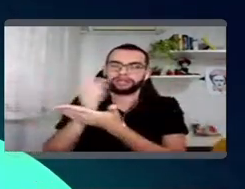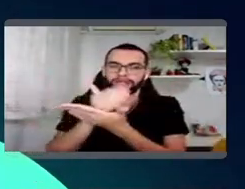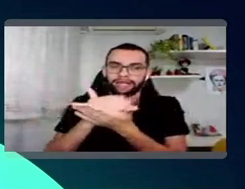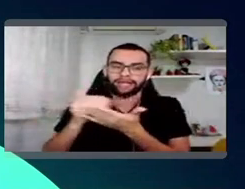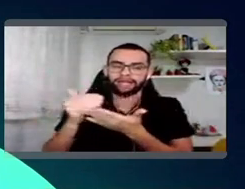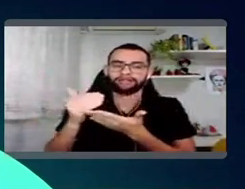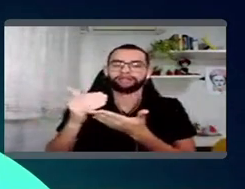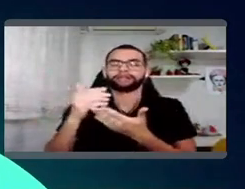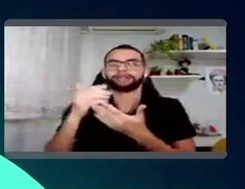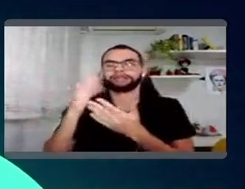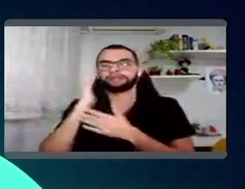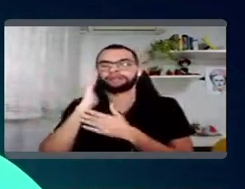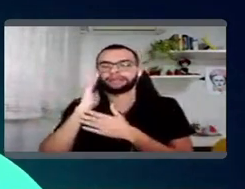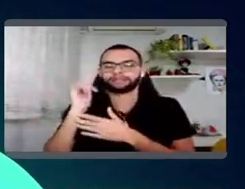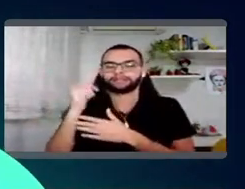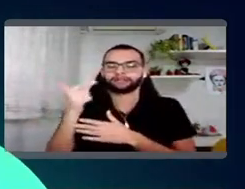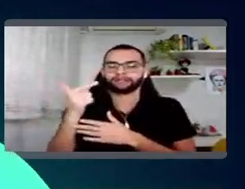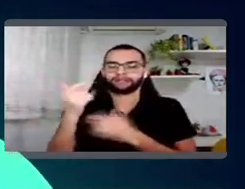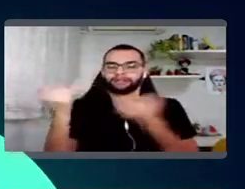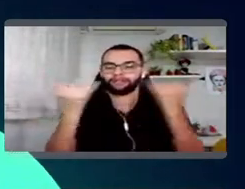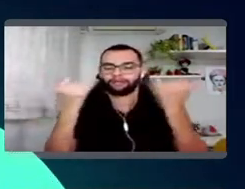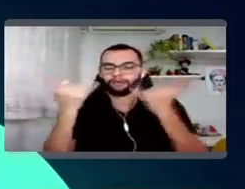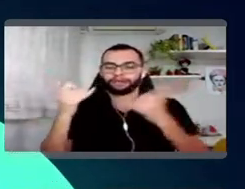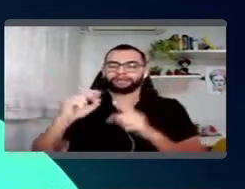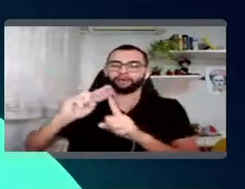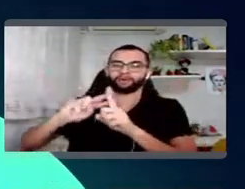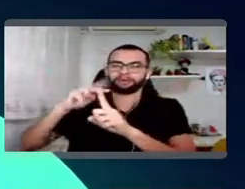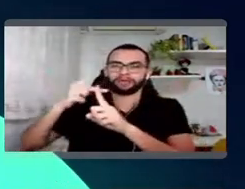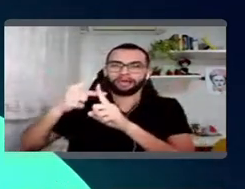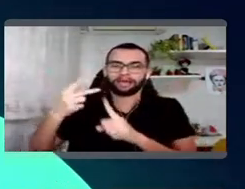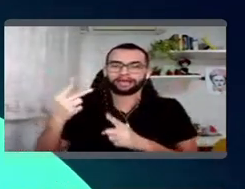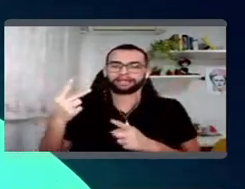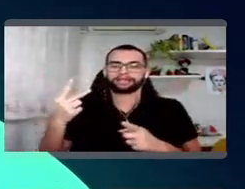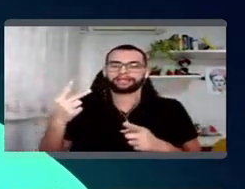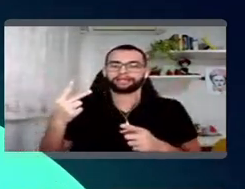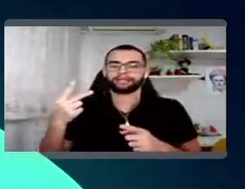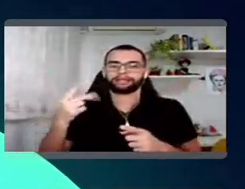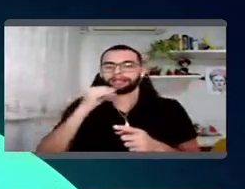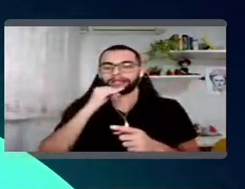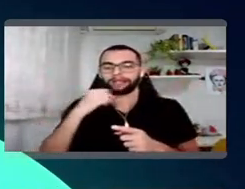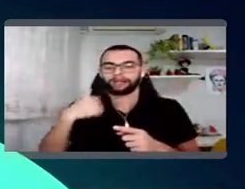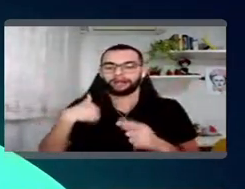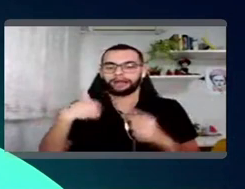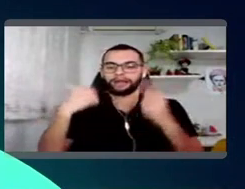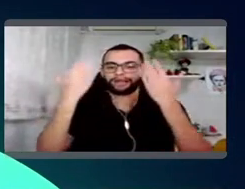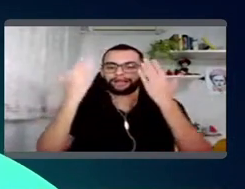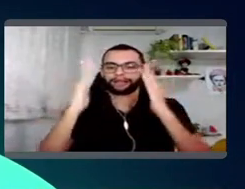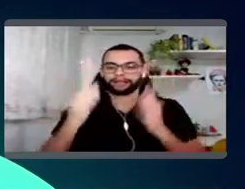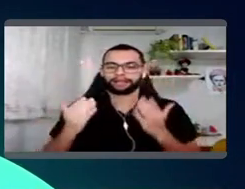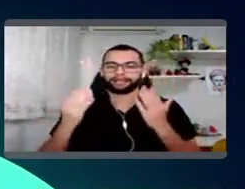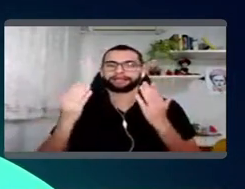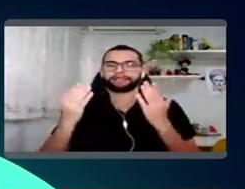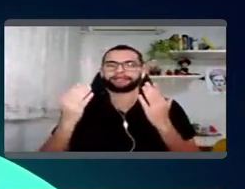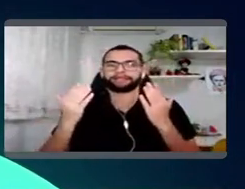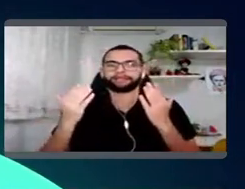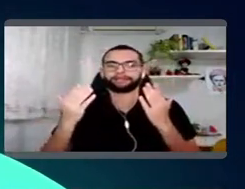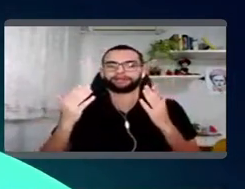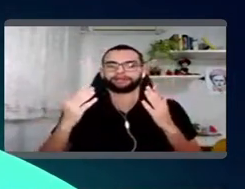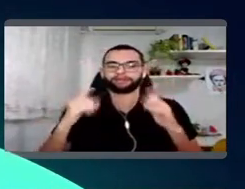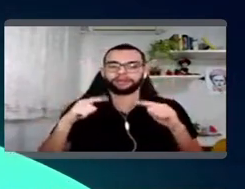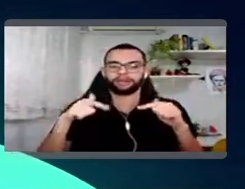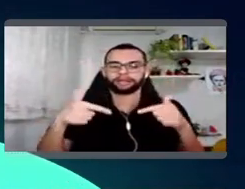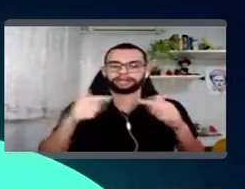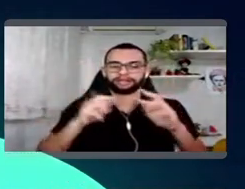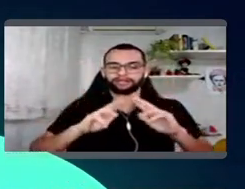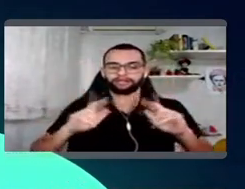né, que você não tem informação duplicada, que todas as informações ali estão validadas. Você tem que ver, pô, eu estou analisando aqui um comportamento